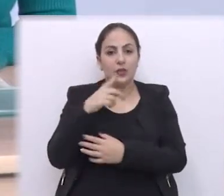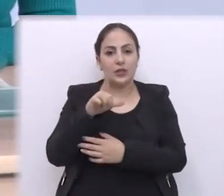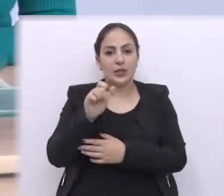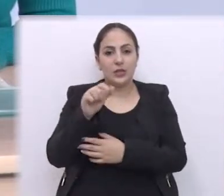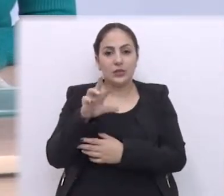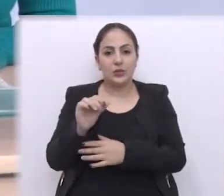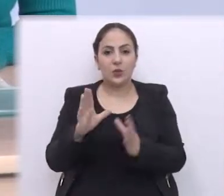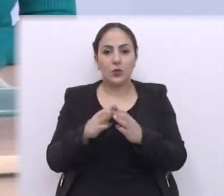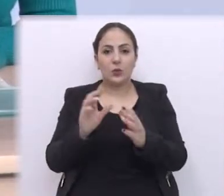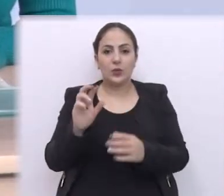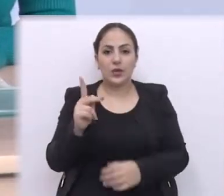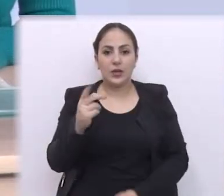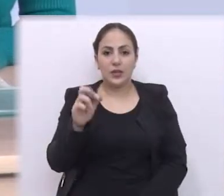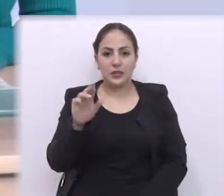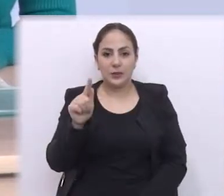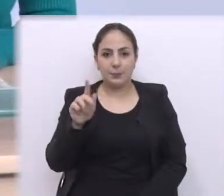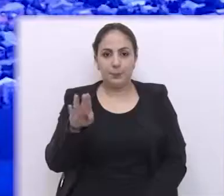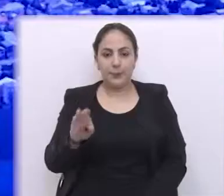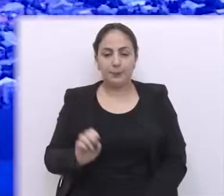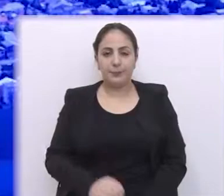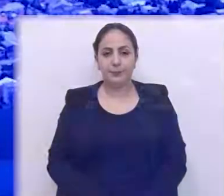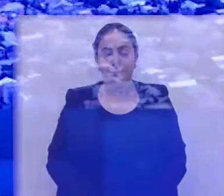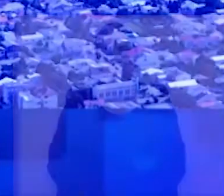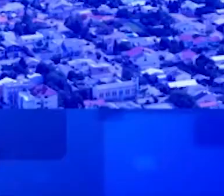Rosso ao Planalto Rugby Clube.